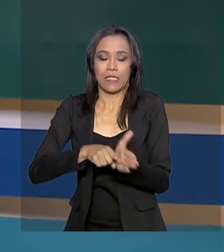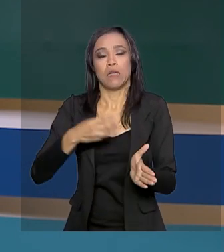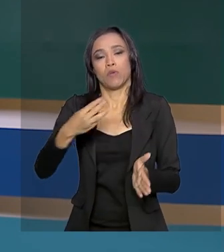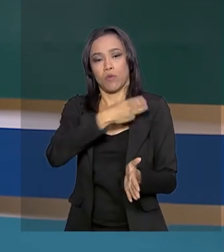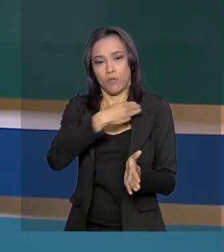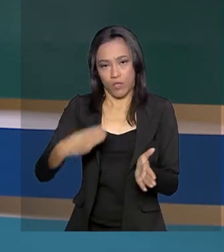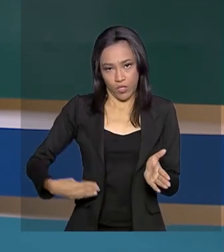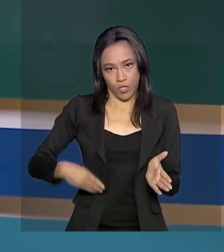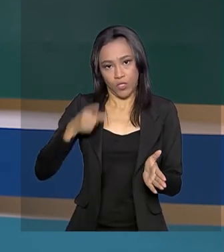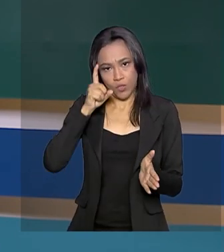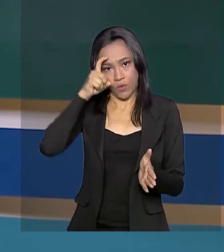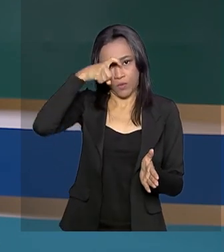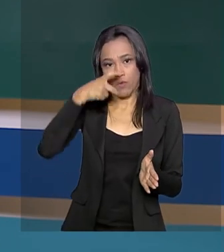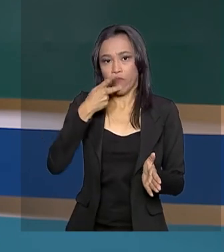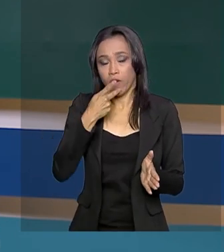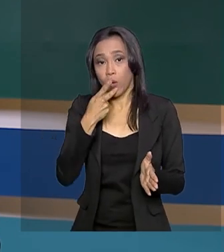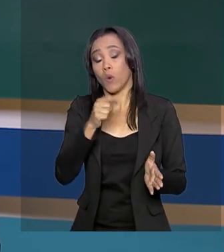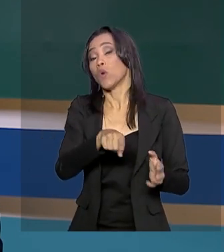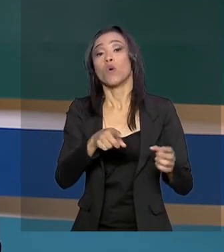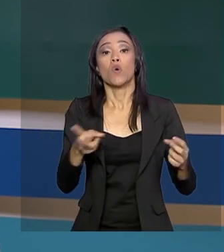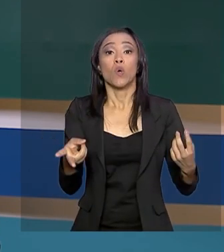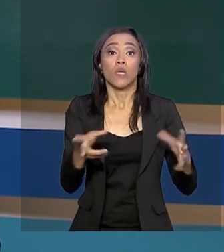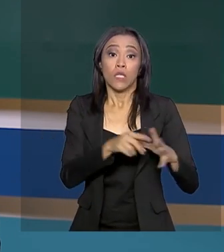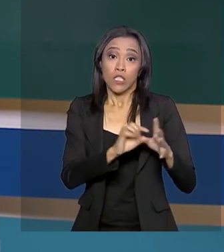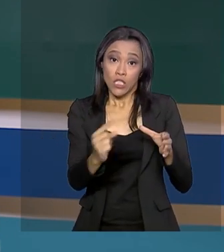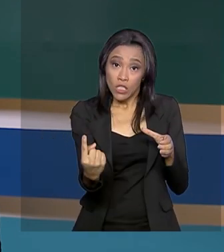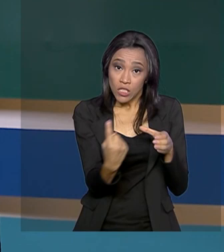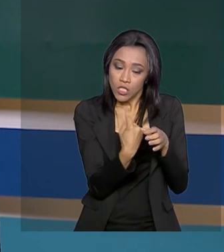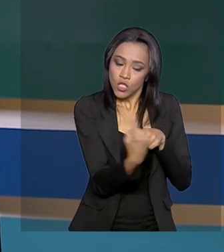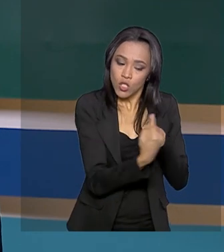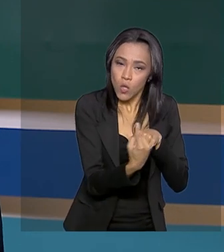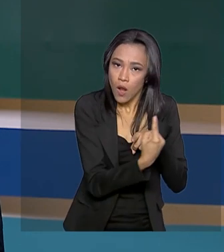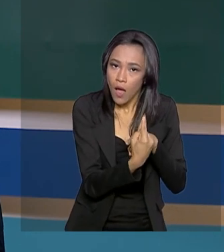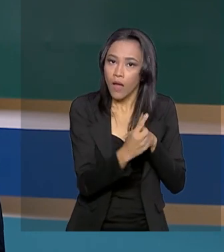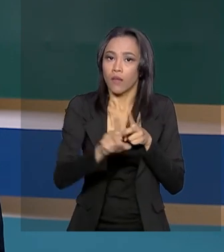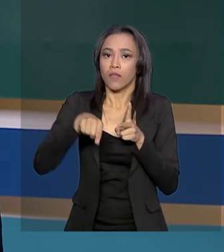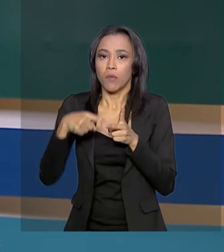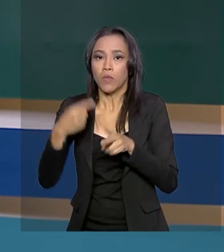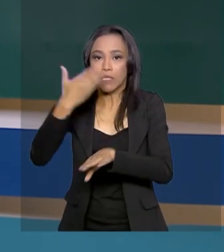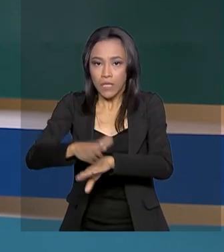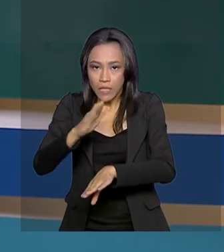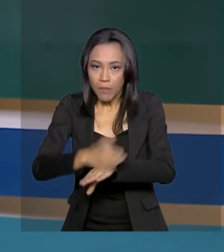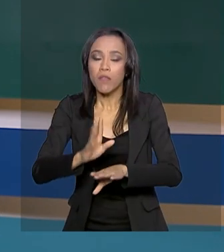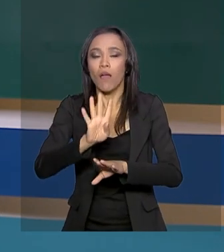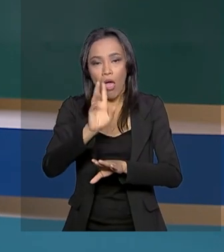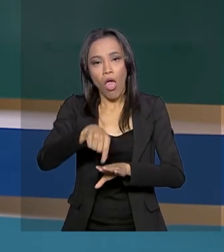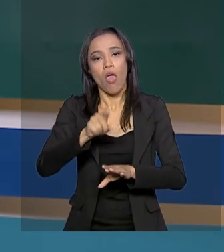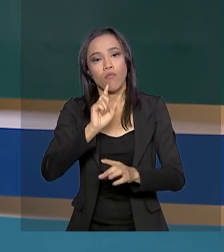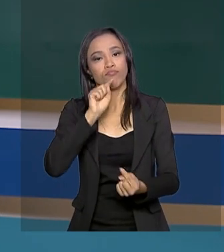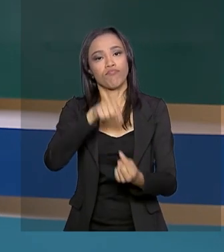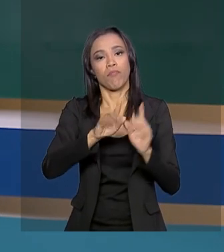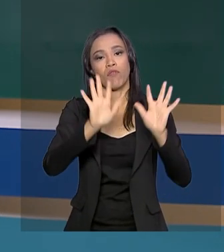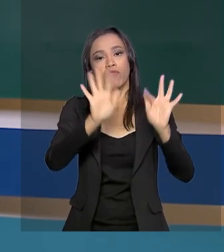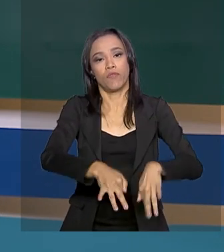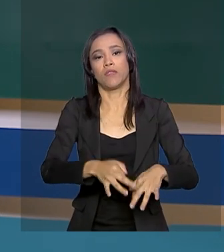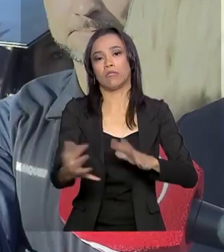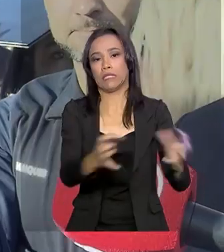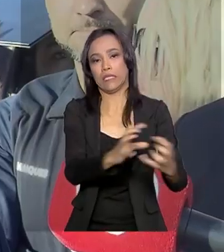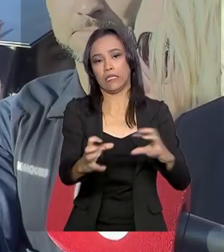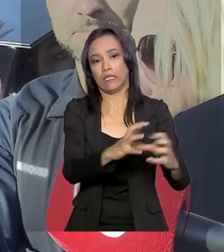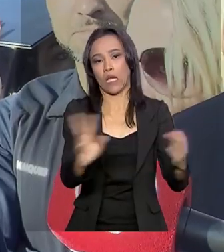isolamento de presos e o treinamento de agentes penitenciários são a solução para acabar com a guerra entre facções nos presídios.